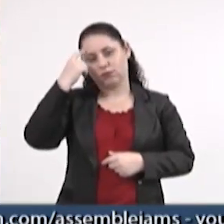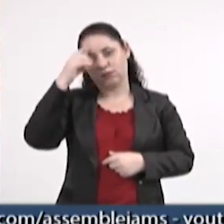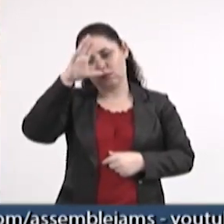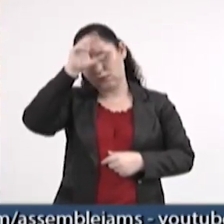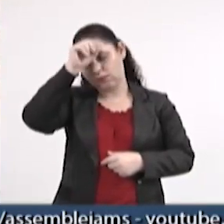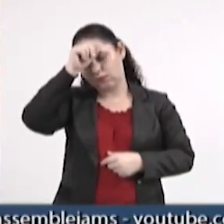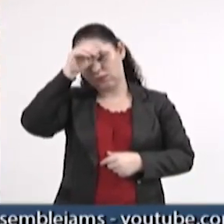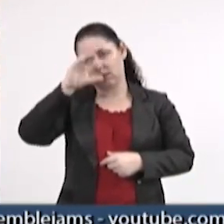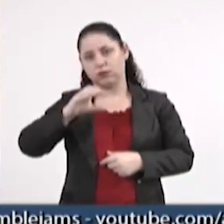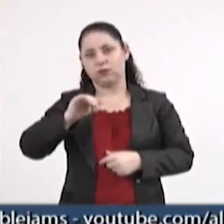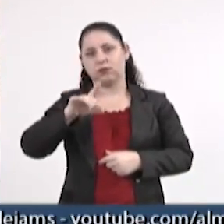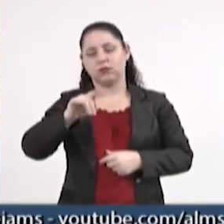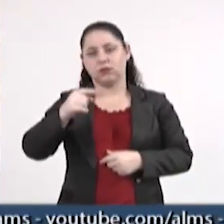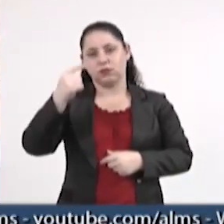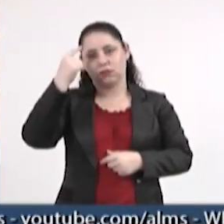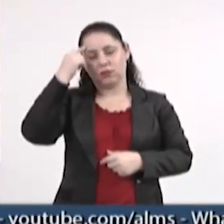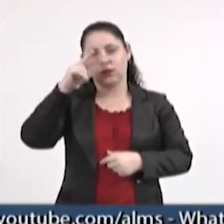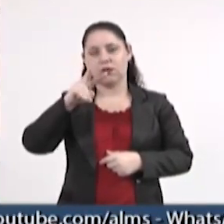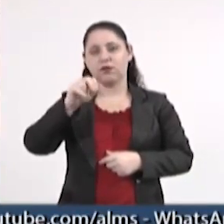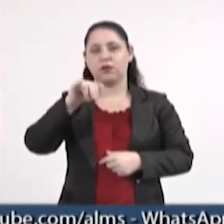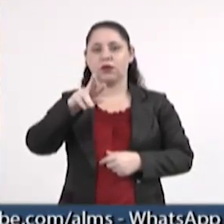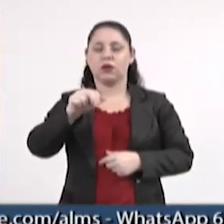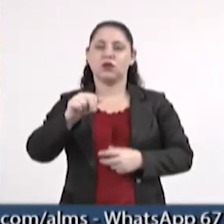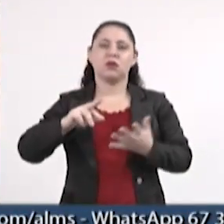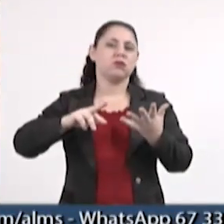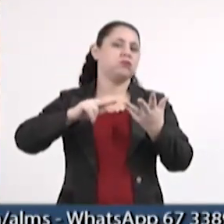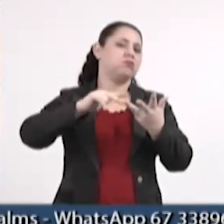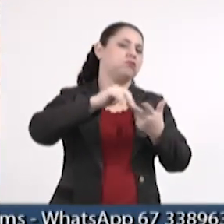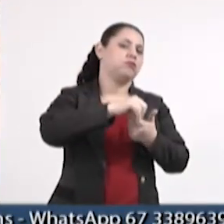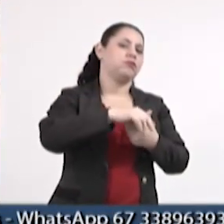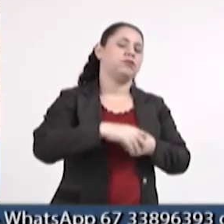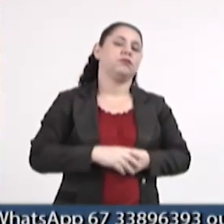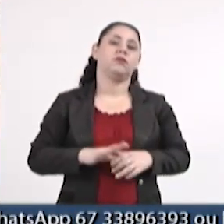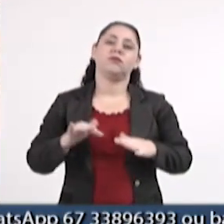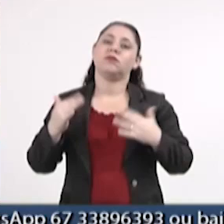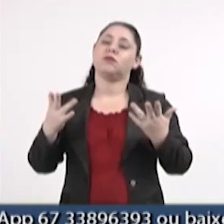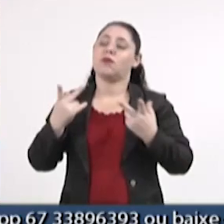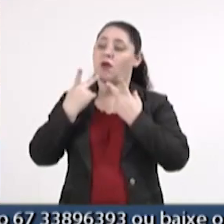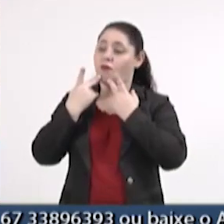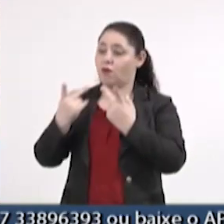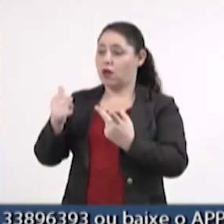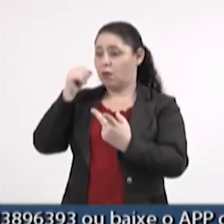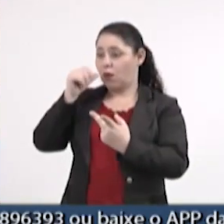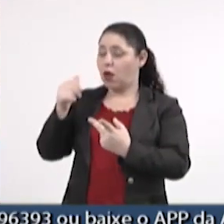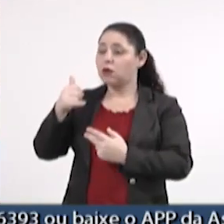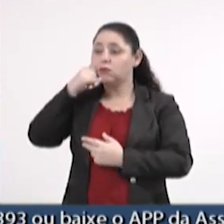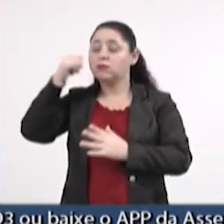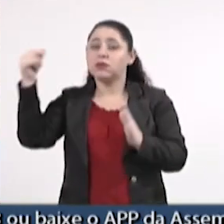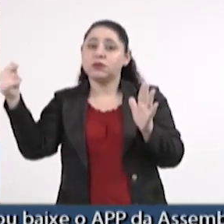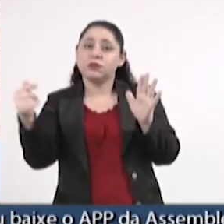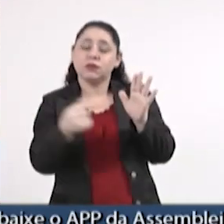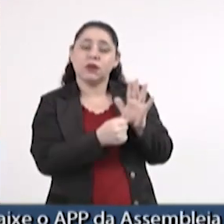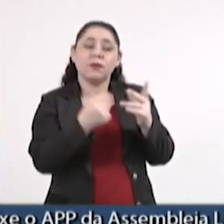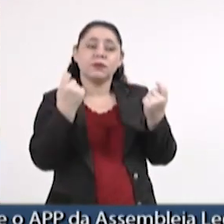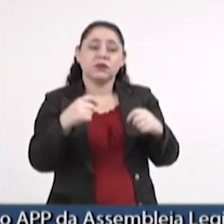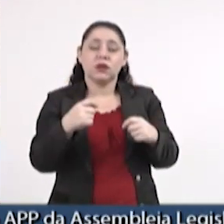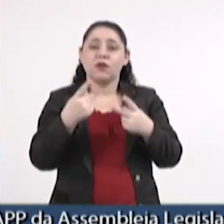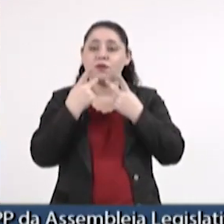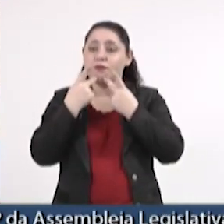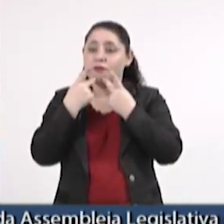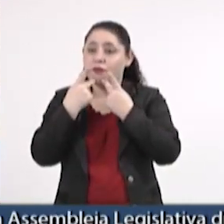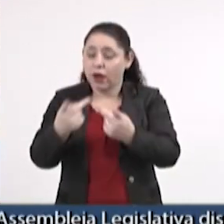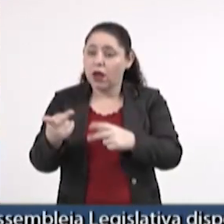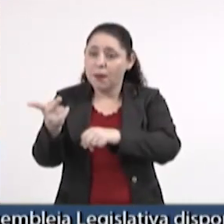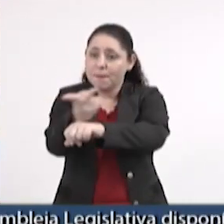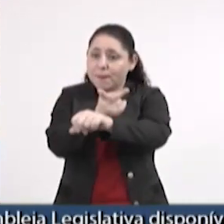ministra Cida, quanto com a Vânia Pazinato, dentre outras, que quando a gente diz para as mulheres denuncie, a gente deveria, na verdade, dizer